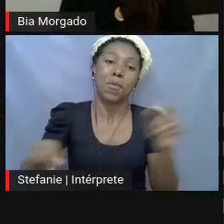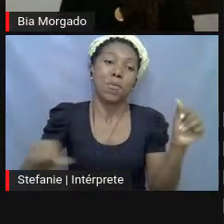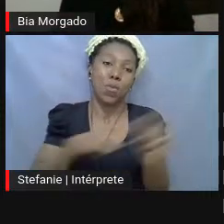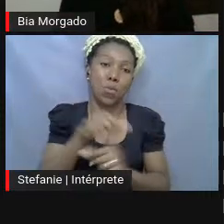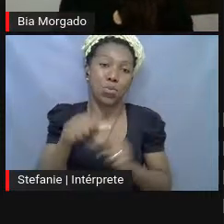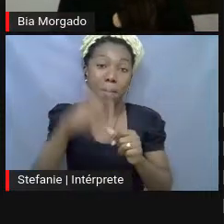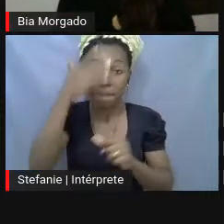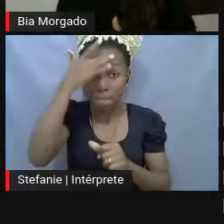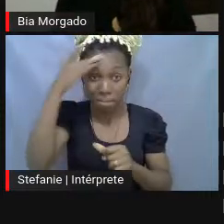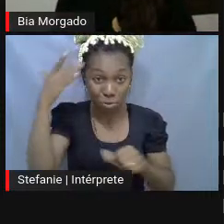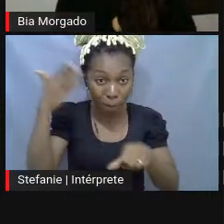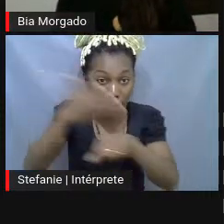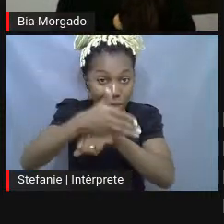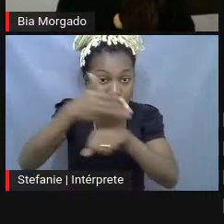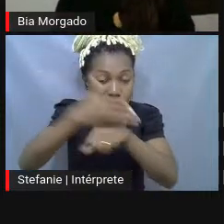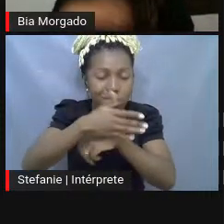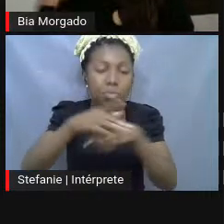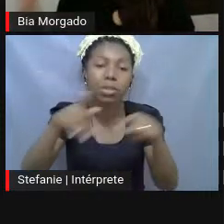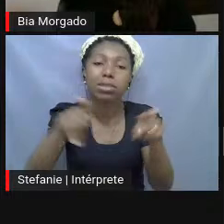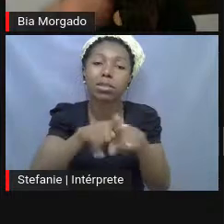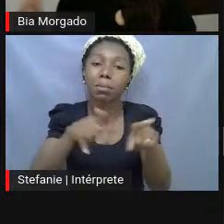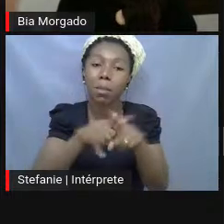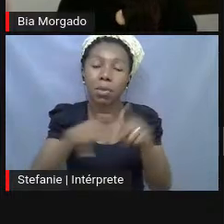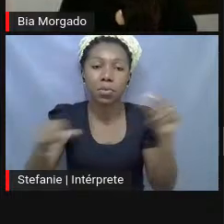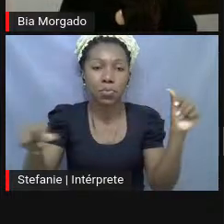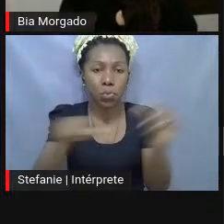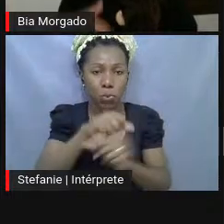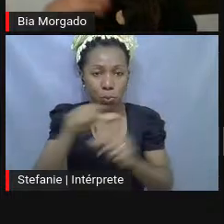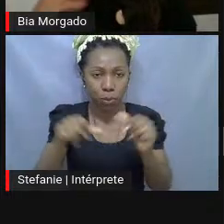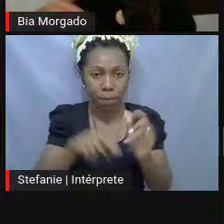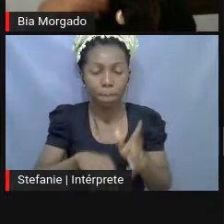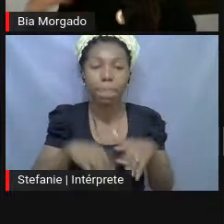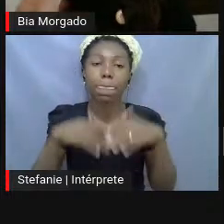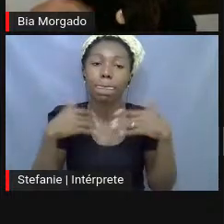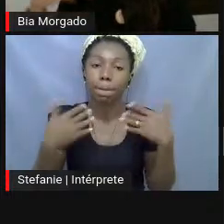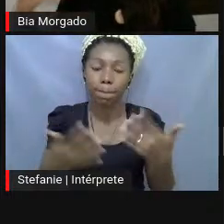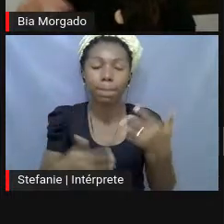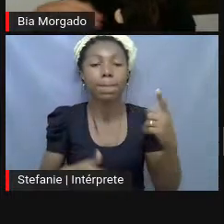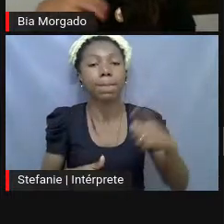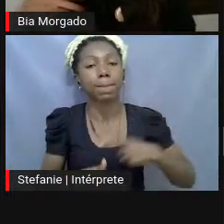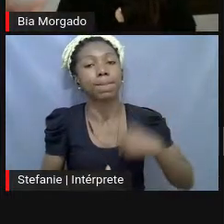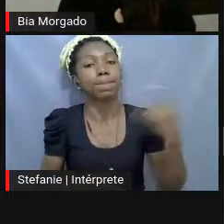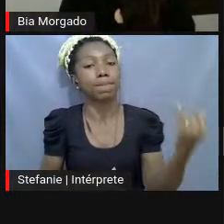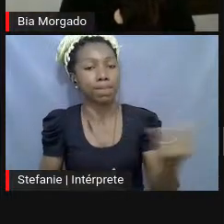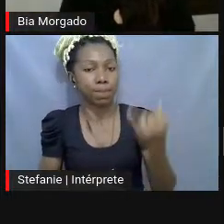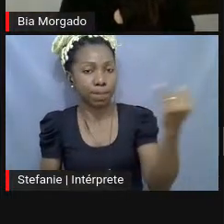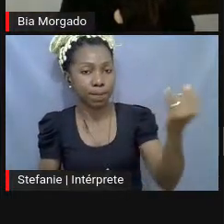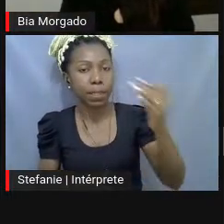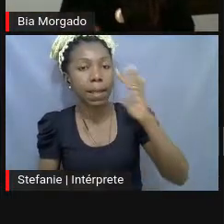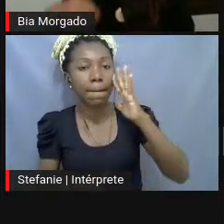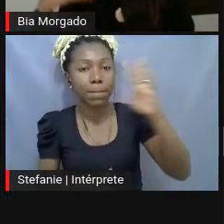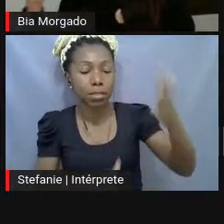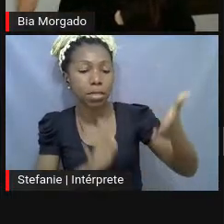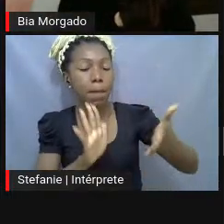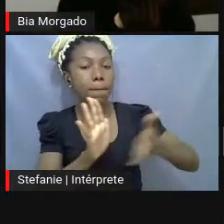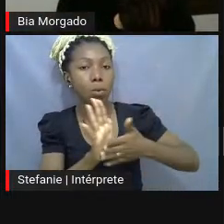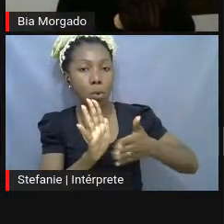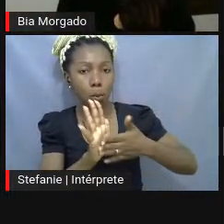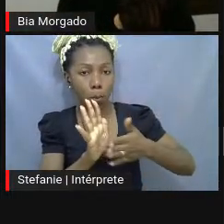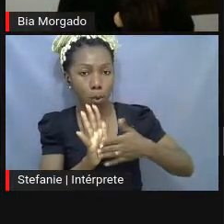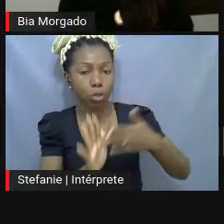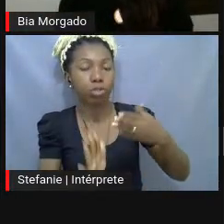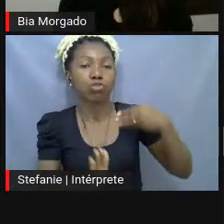também se transforma. Então, a partir disso, ele vai falar da importância de pensar as propostas dele enquanto